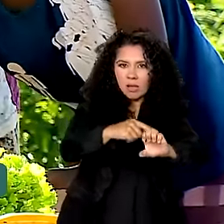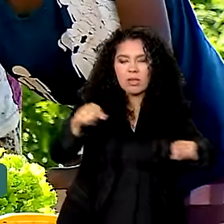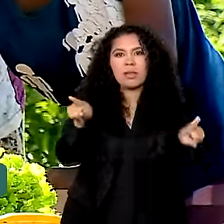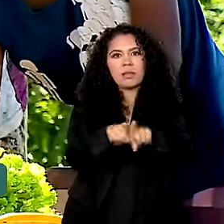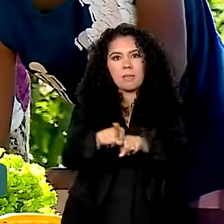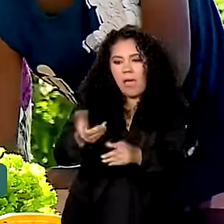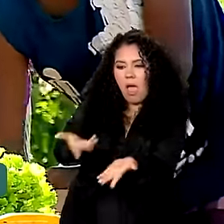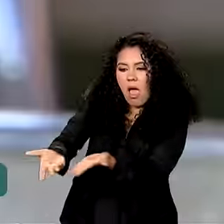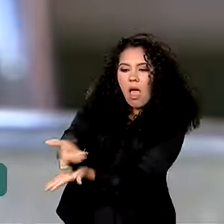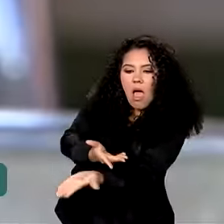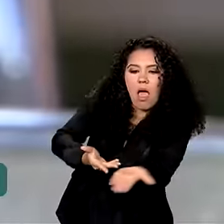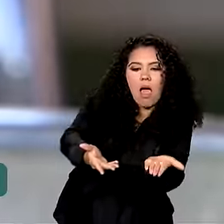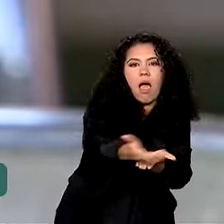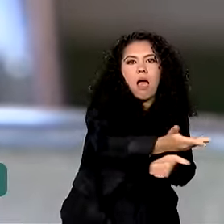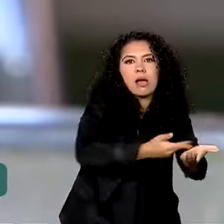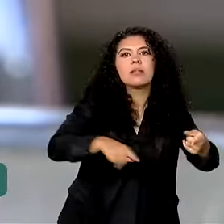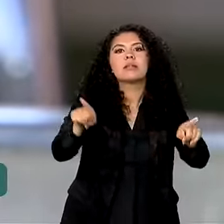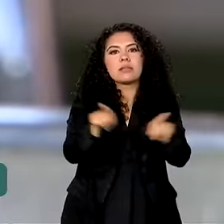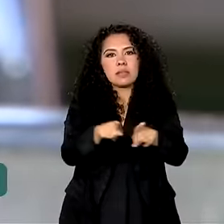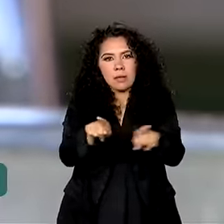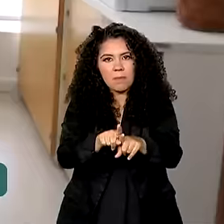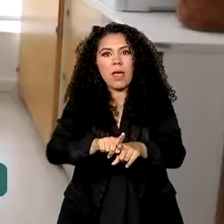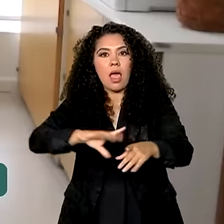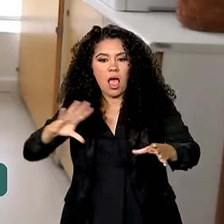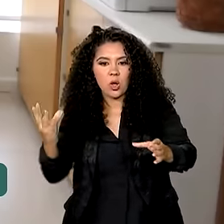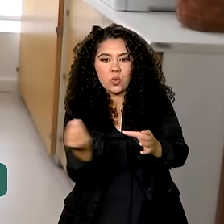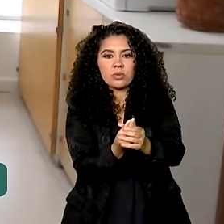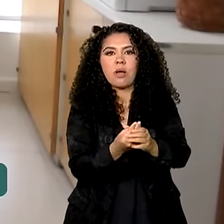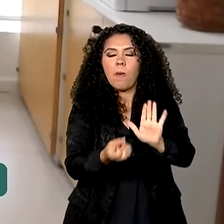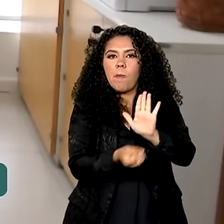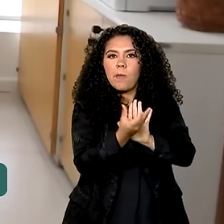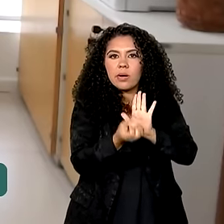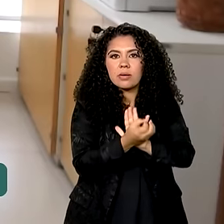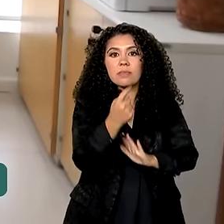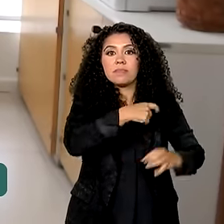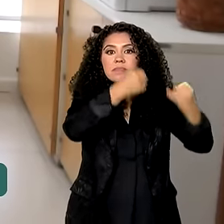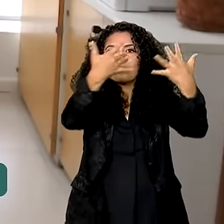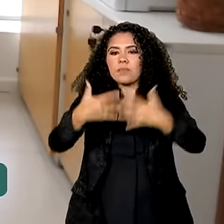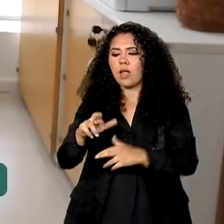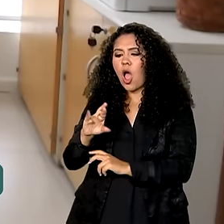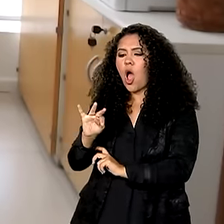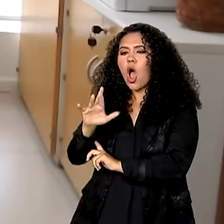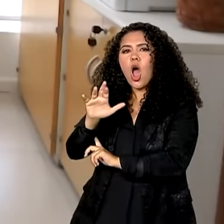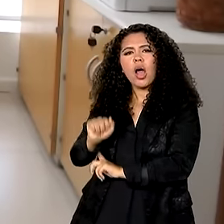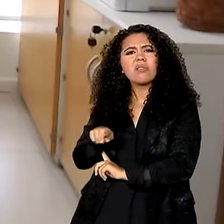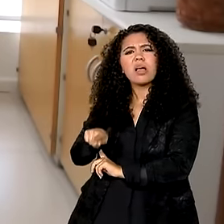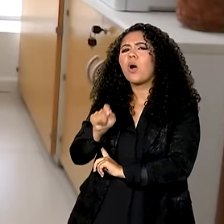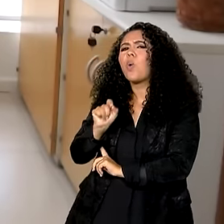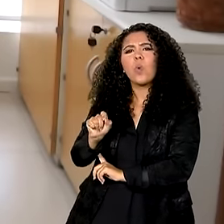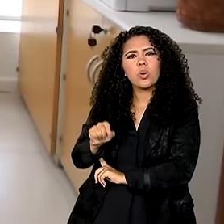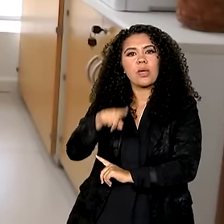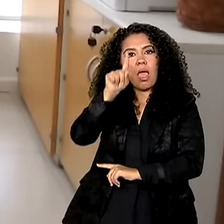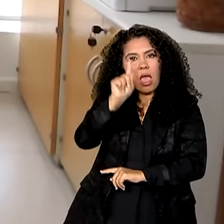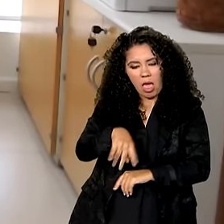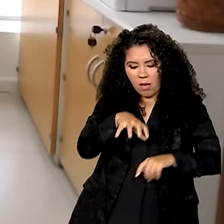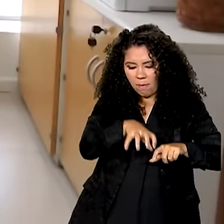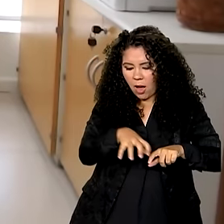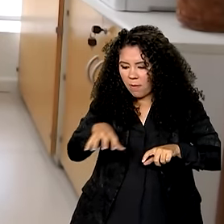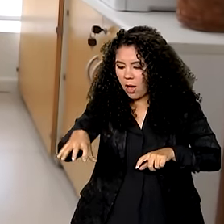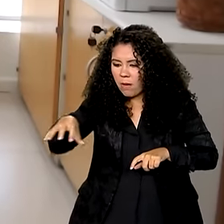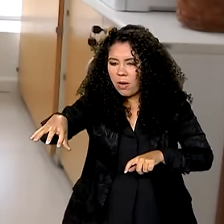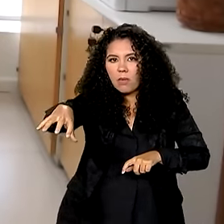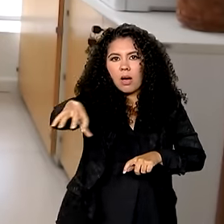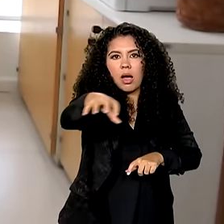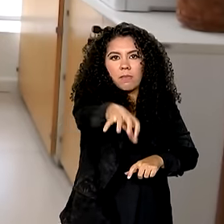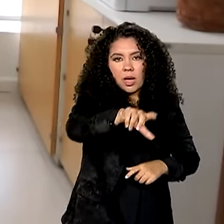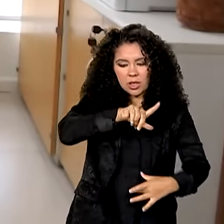cooperativismo e a inclusão produtiva. As Rotas são redes de arranjos produtivos locais que